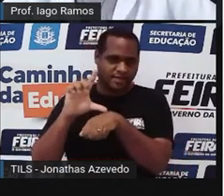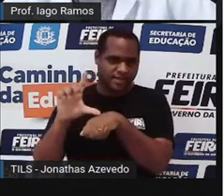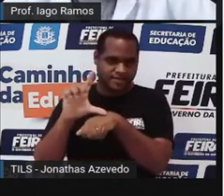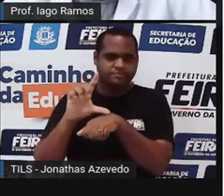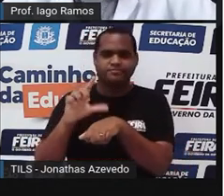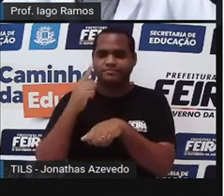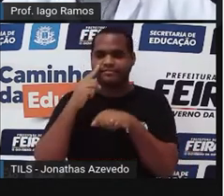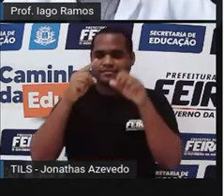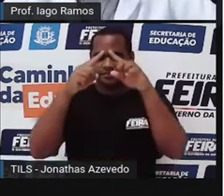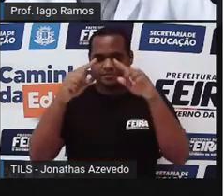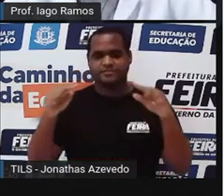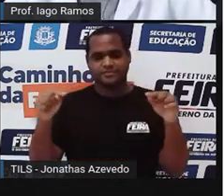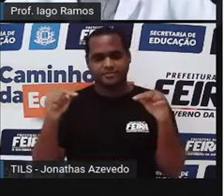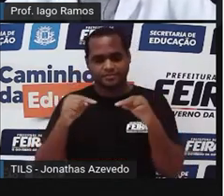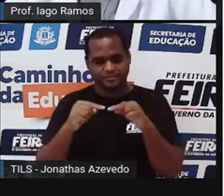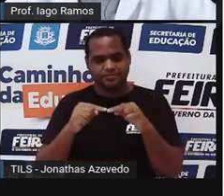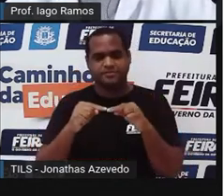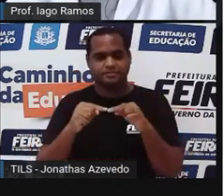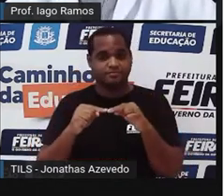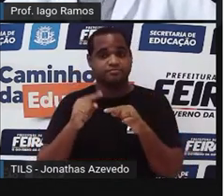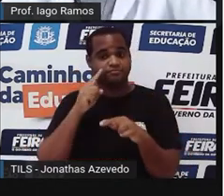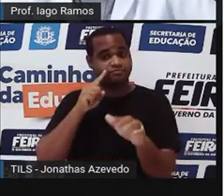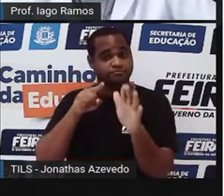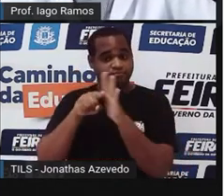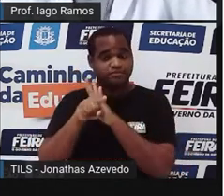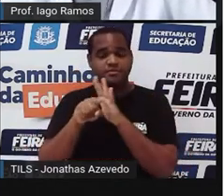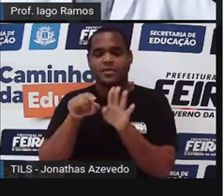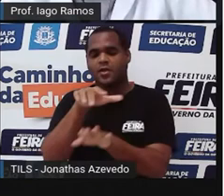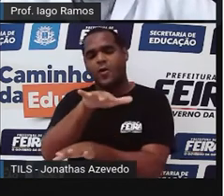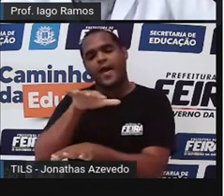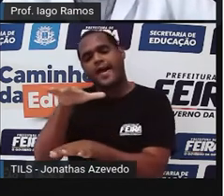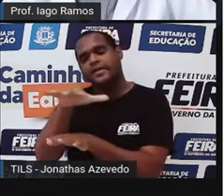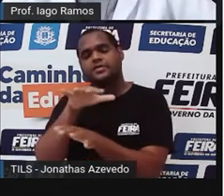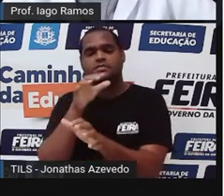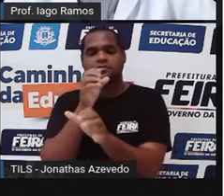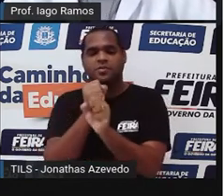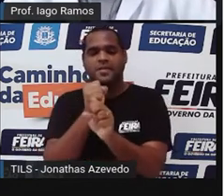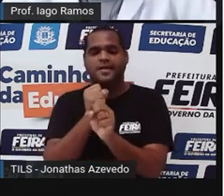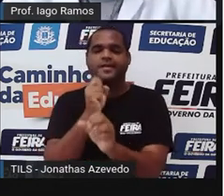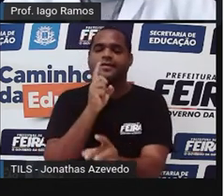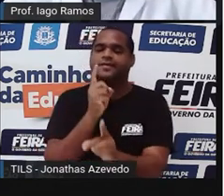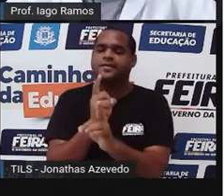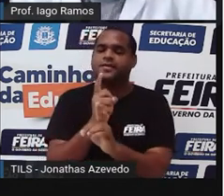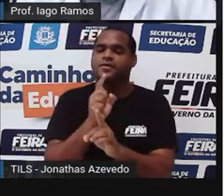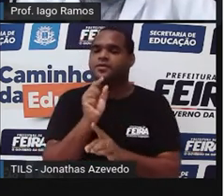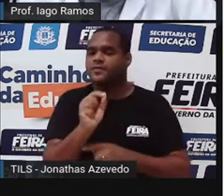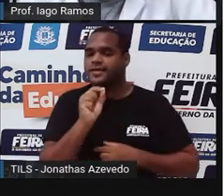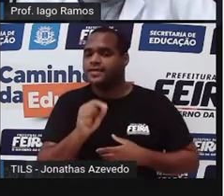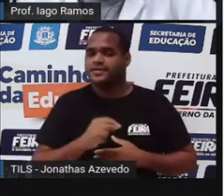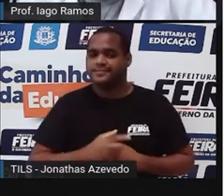losango? Logo, eu estou te perguntando como encontrar a área do losango.